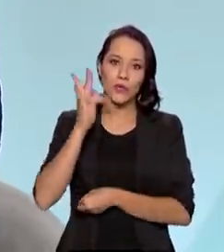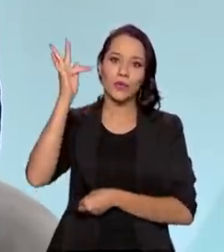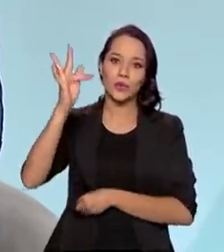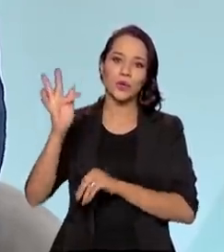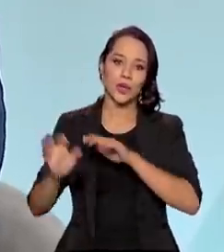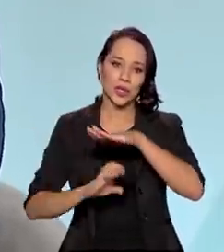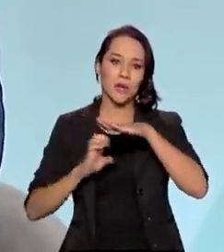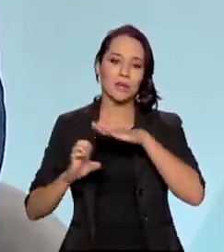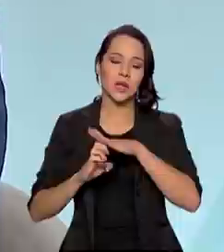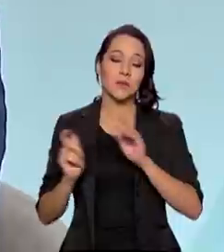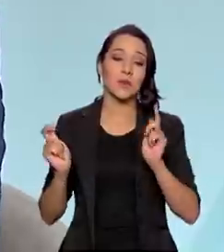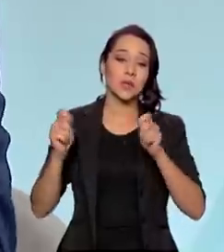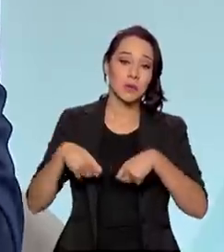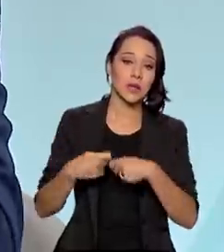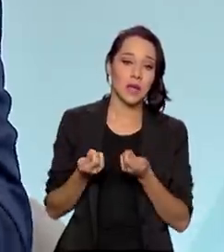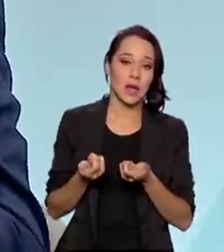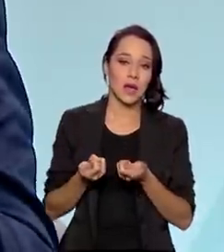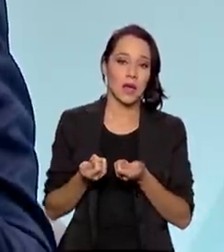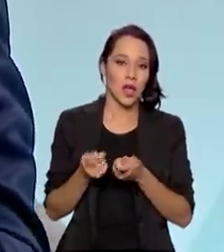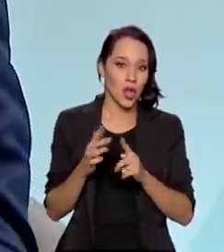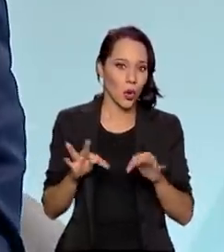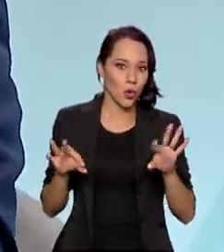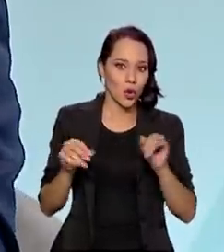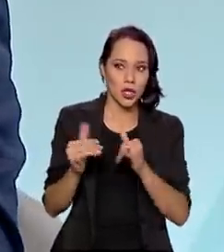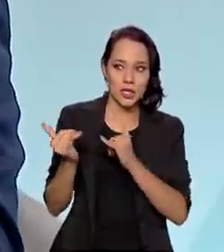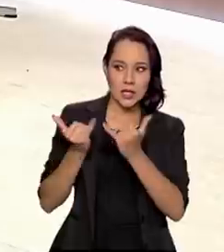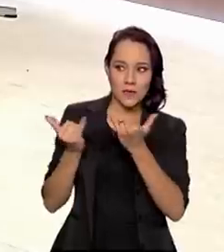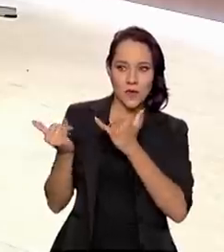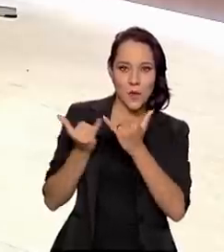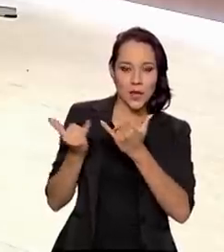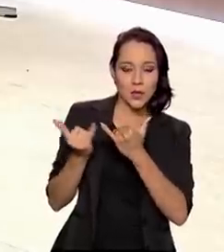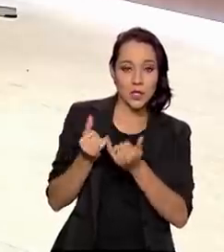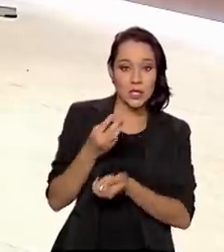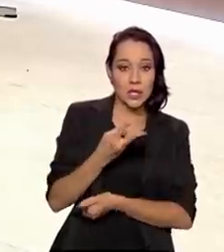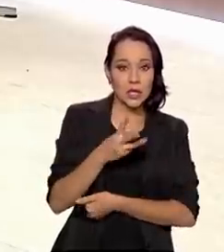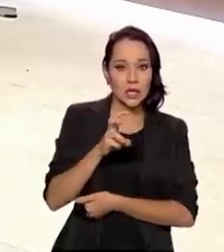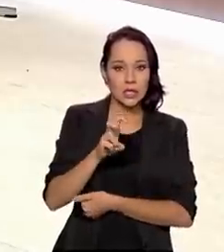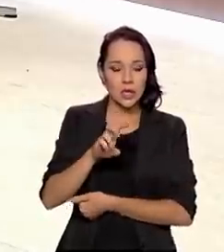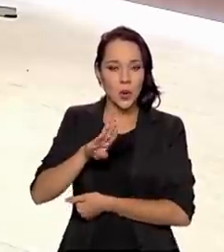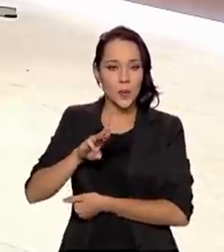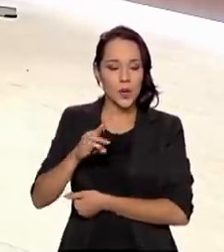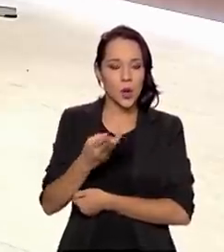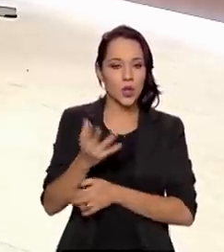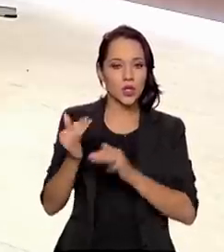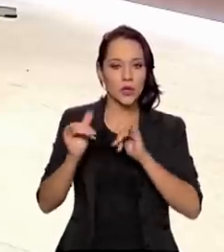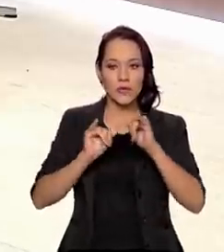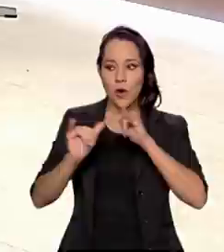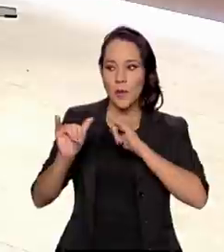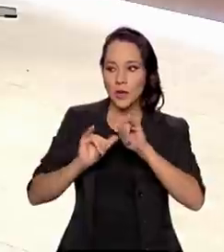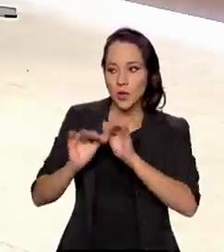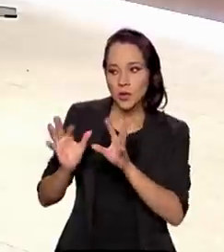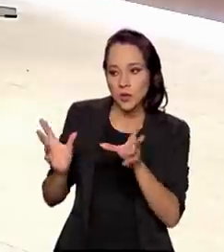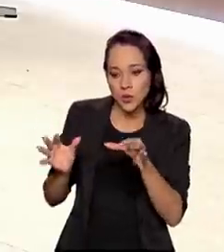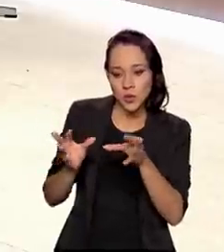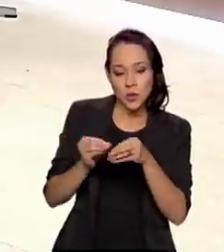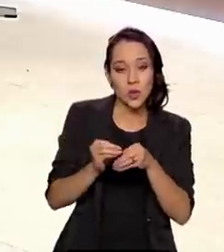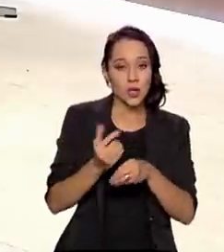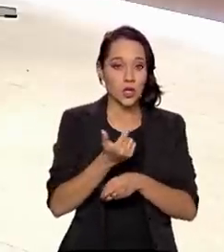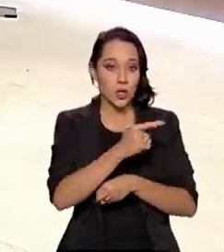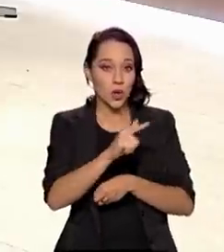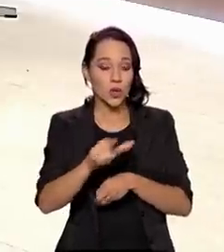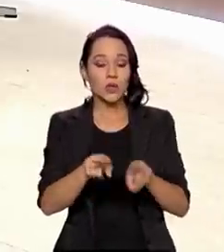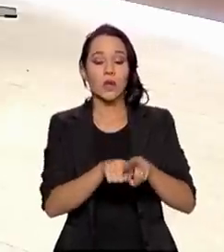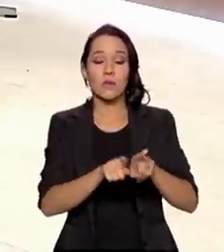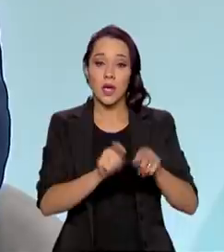empresa. Possibilitar, com todos os dados que ela tem, esses 35 bilhões de dados que ela já possui, dentre outros, muitas